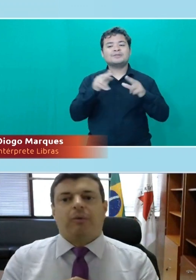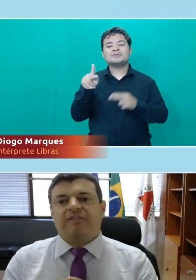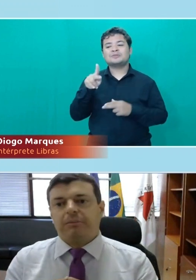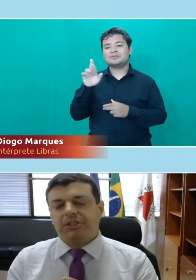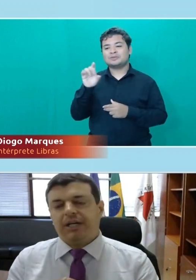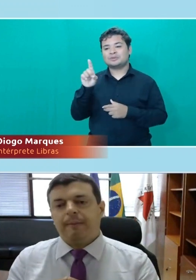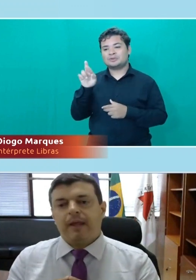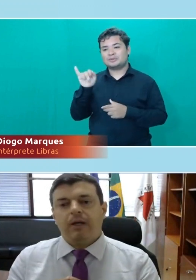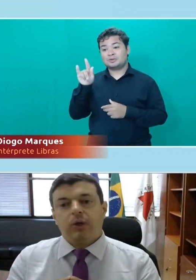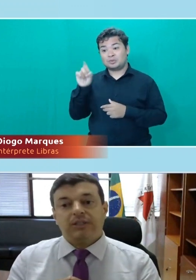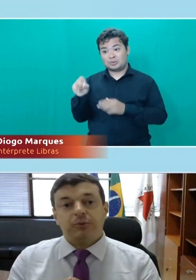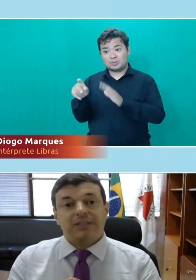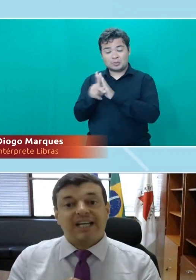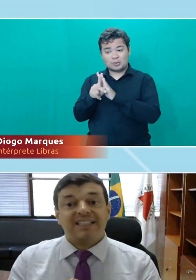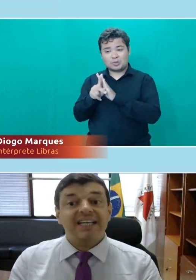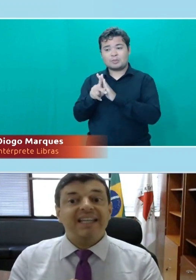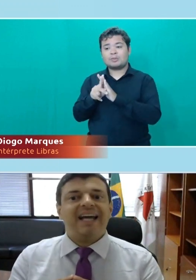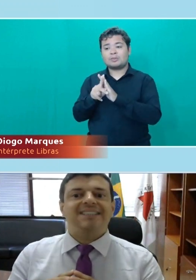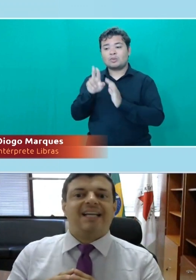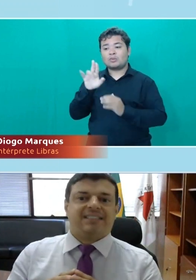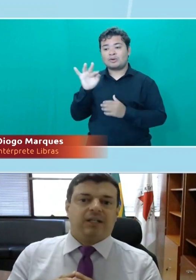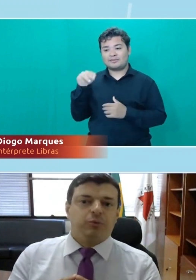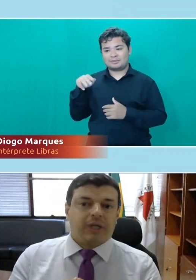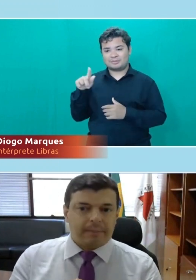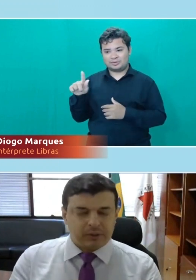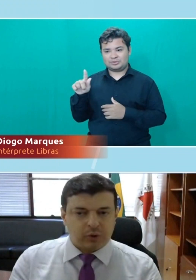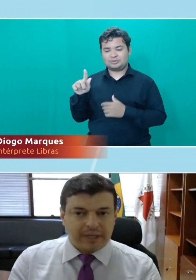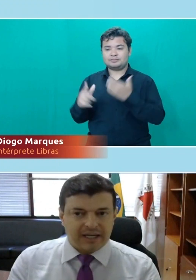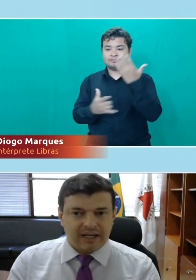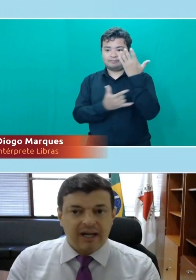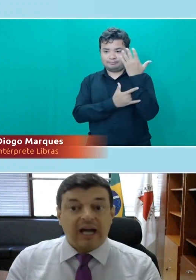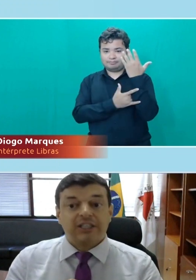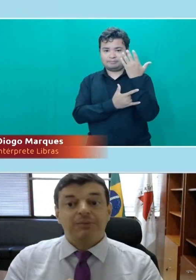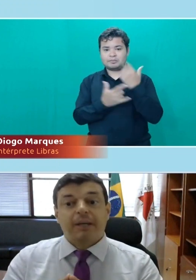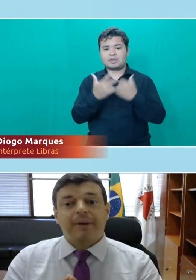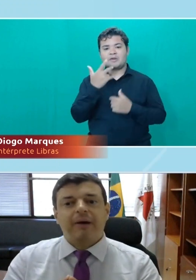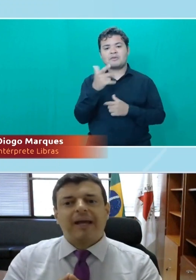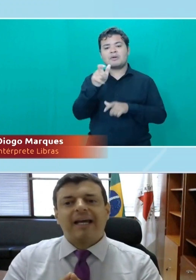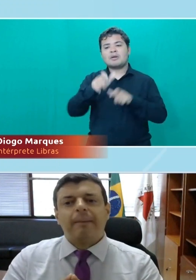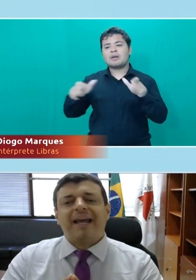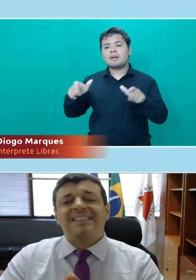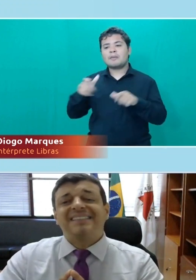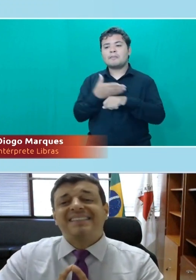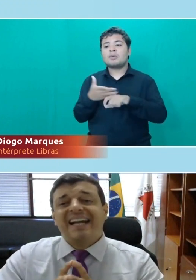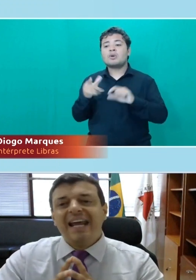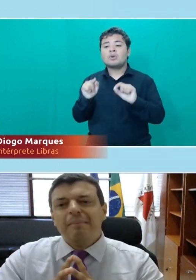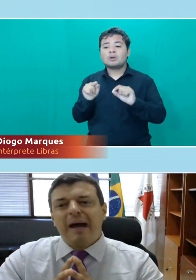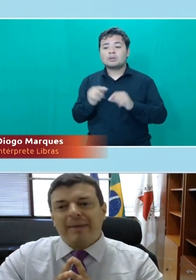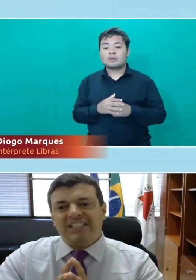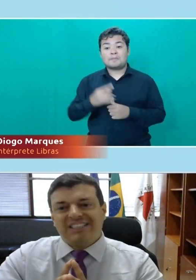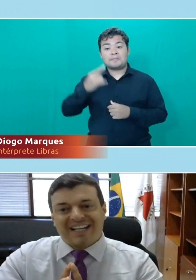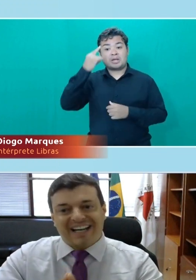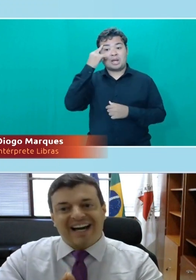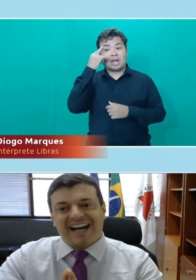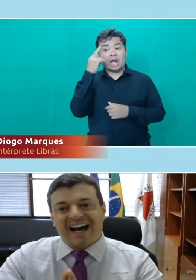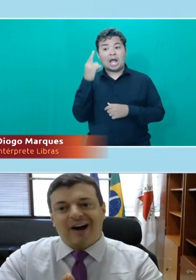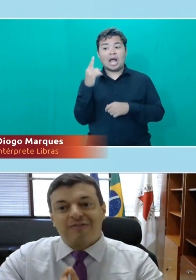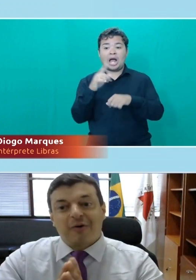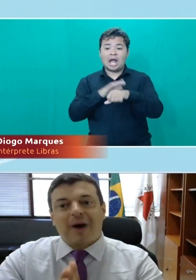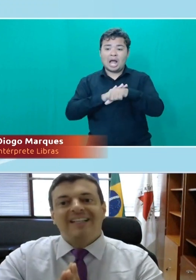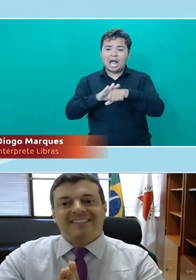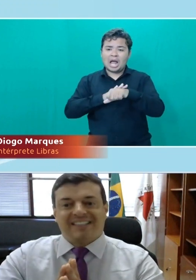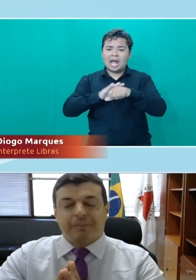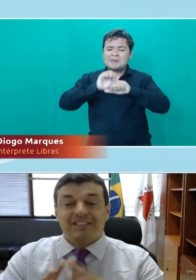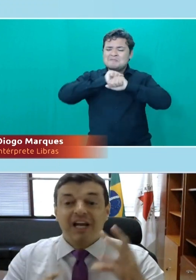Ednilson, da UFMG, nós temos uma certa idealização do que é a pessoa branca, achamos que branca é aquela pele extremamente clara,